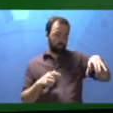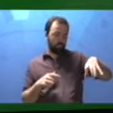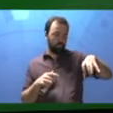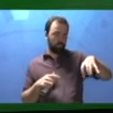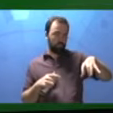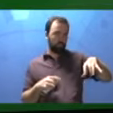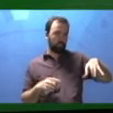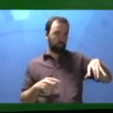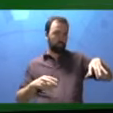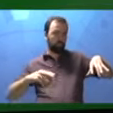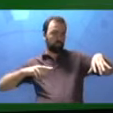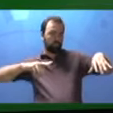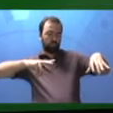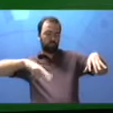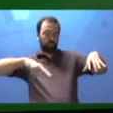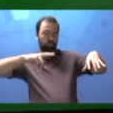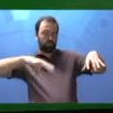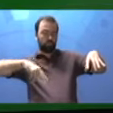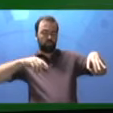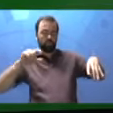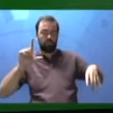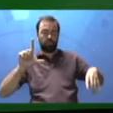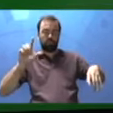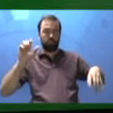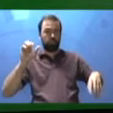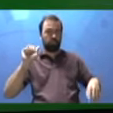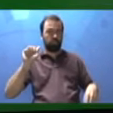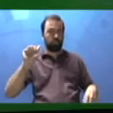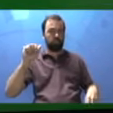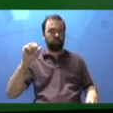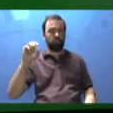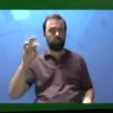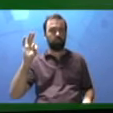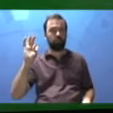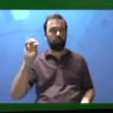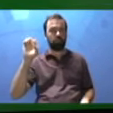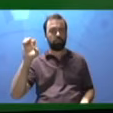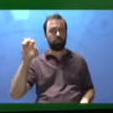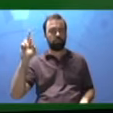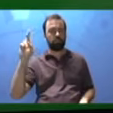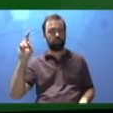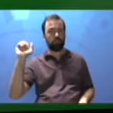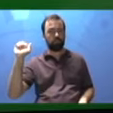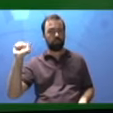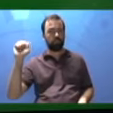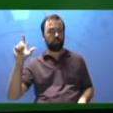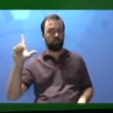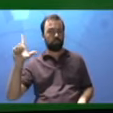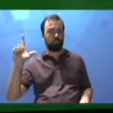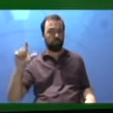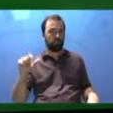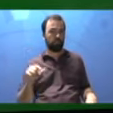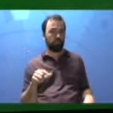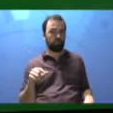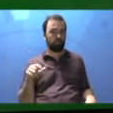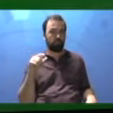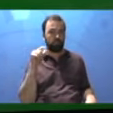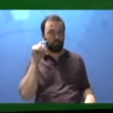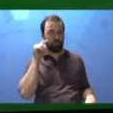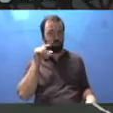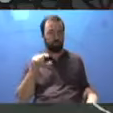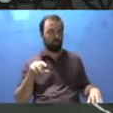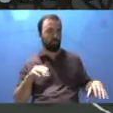Observem a maquete na visão lateral. A visão lateral, ele consegue ver os elementos,